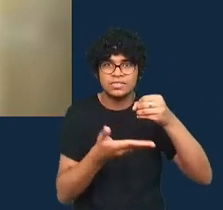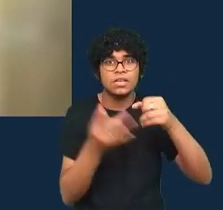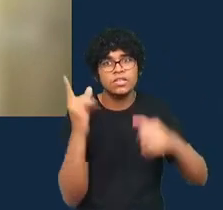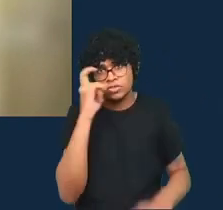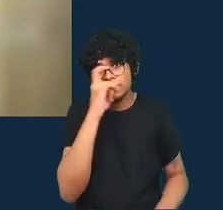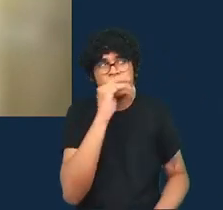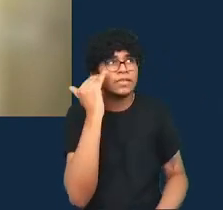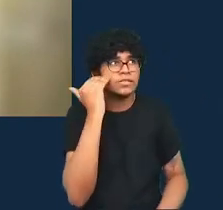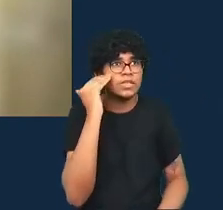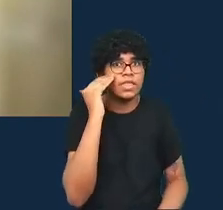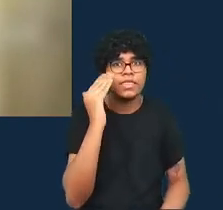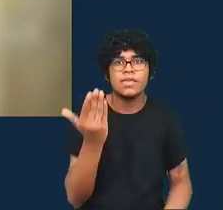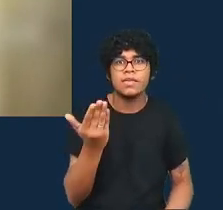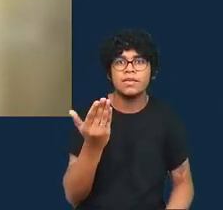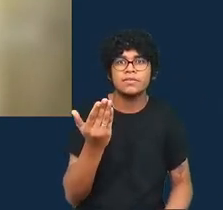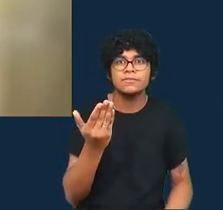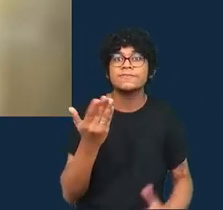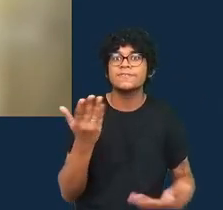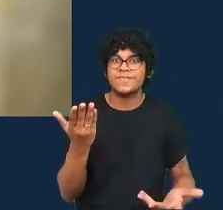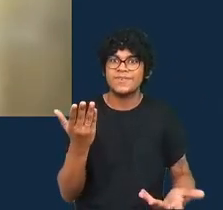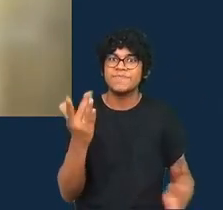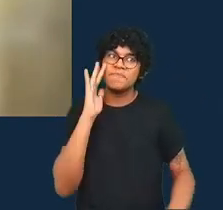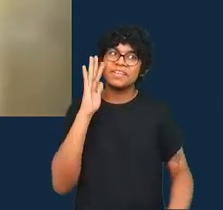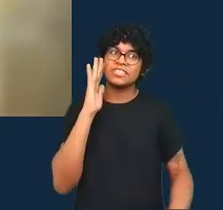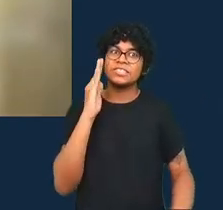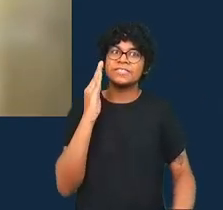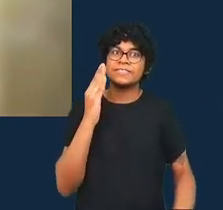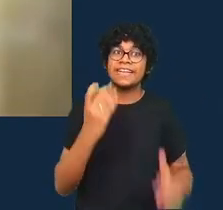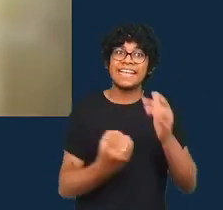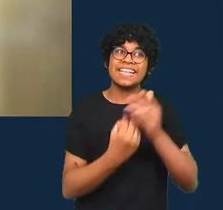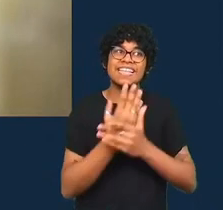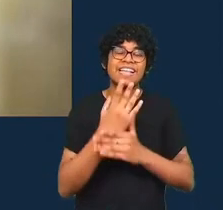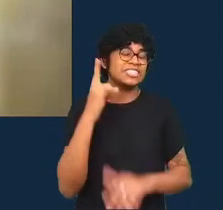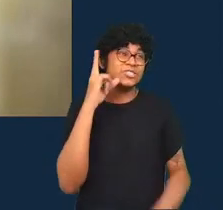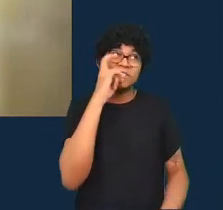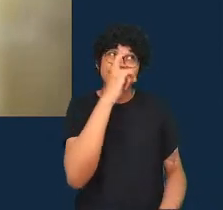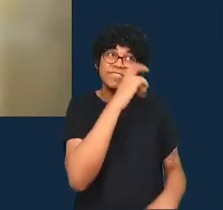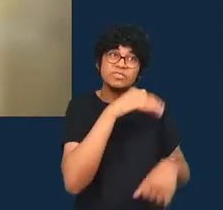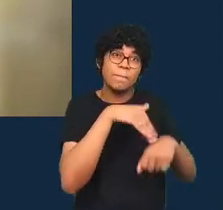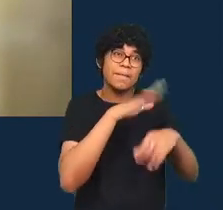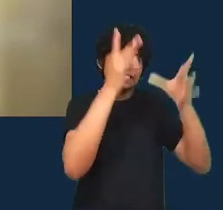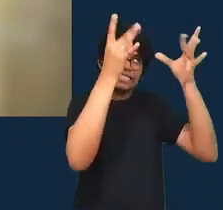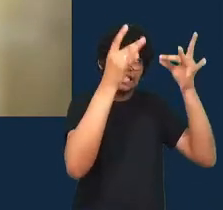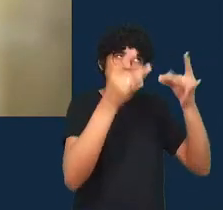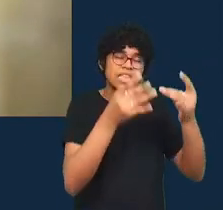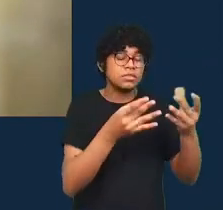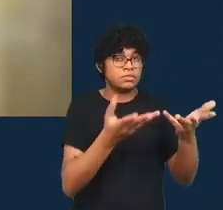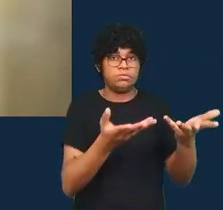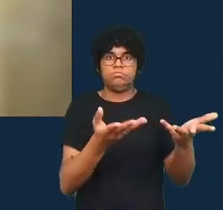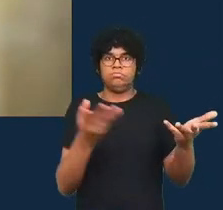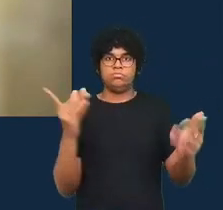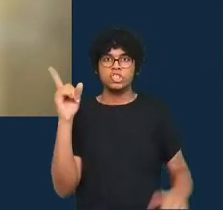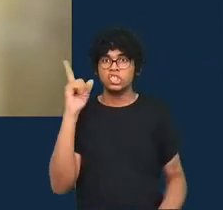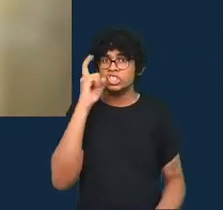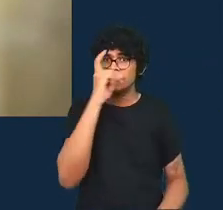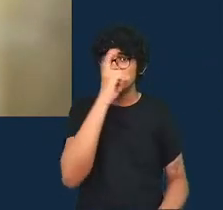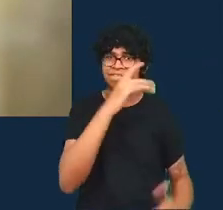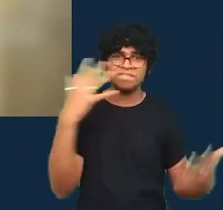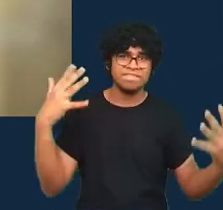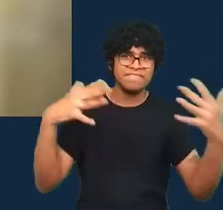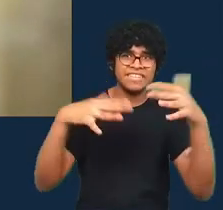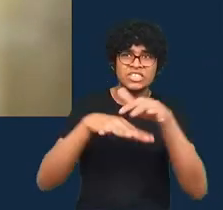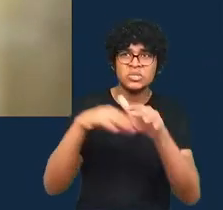criar visualizações mais complexas como seria difícil envolver o público em geral